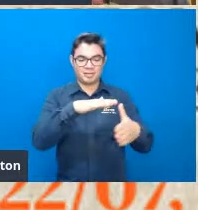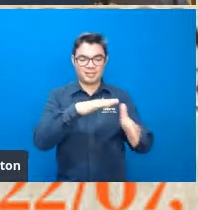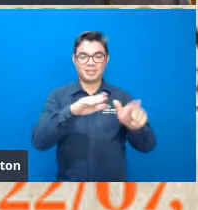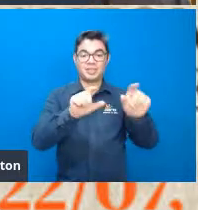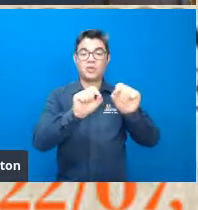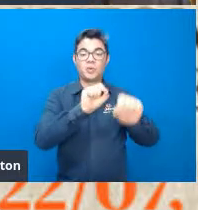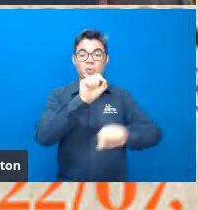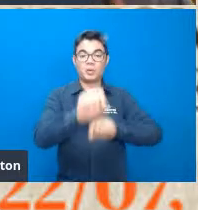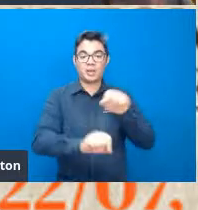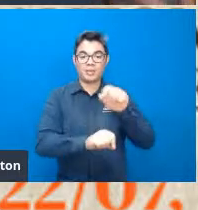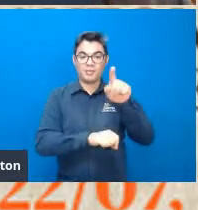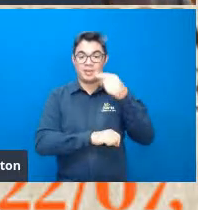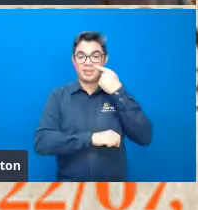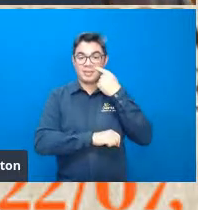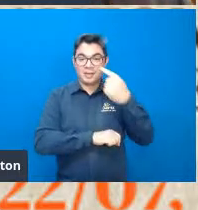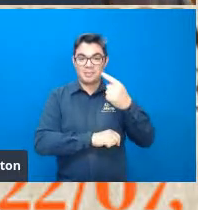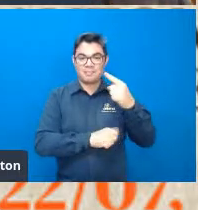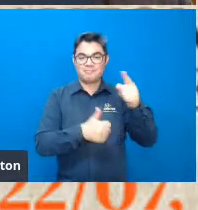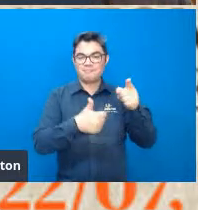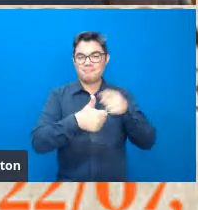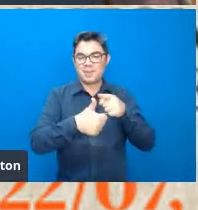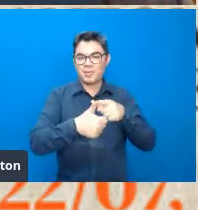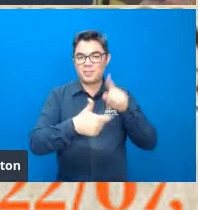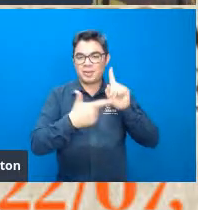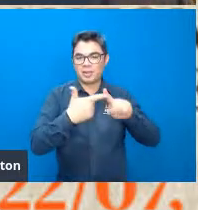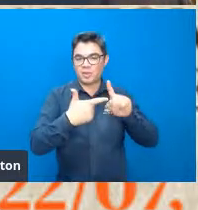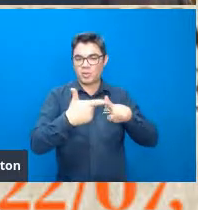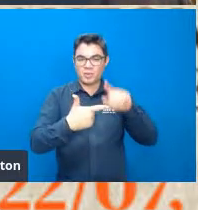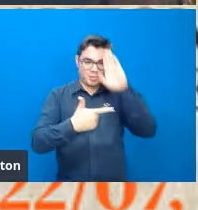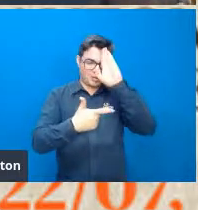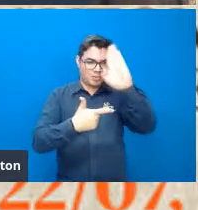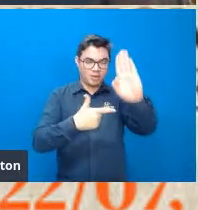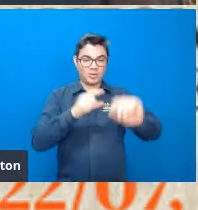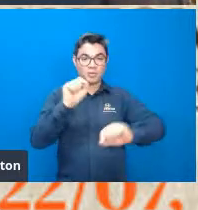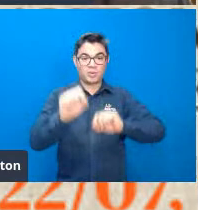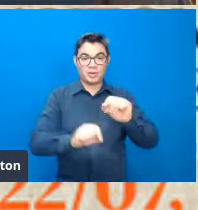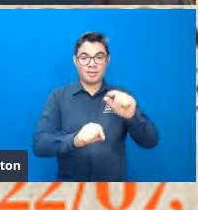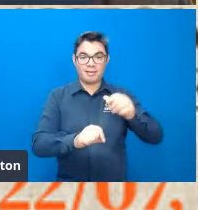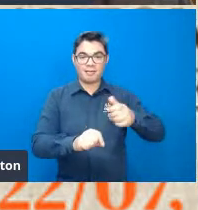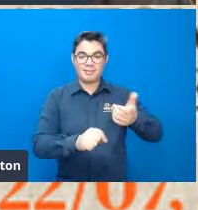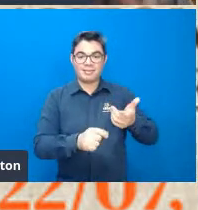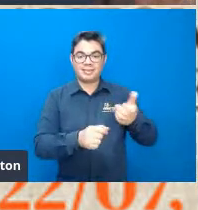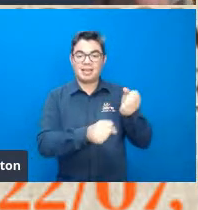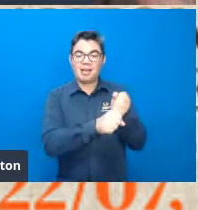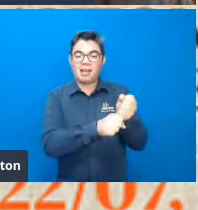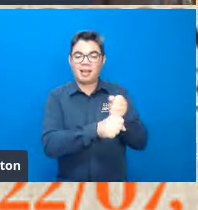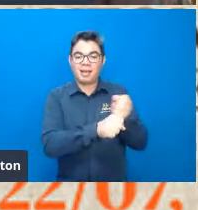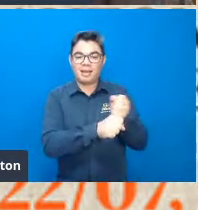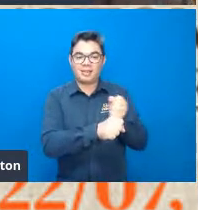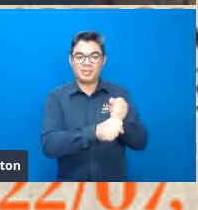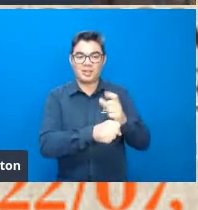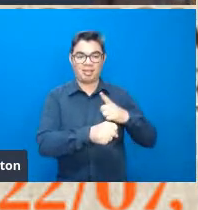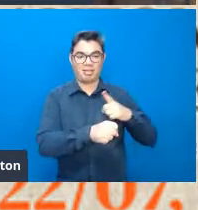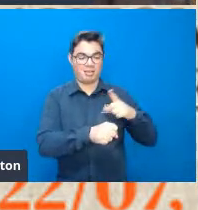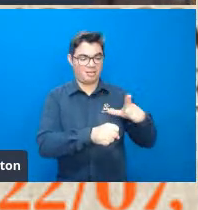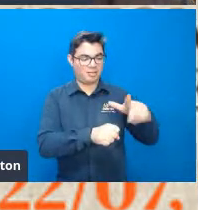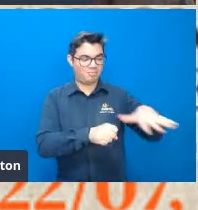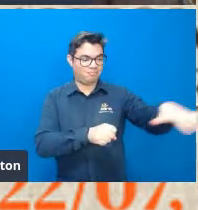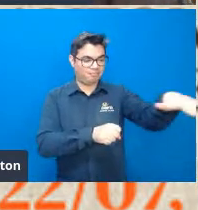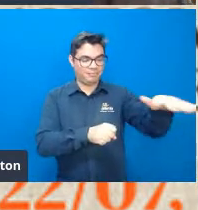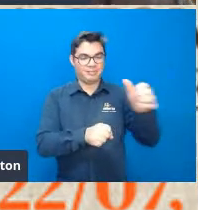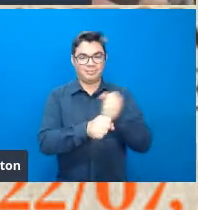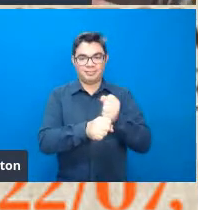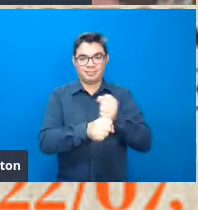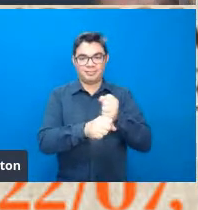essas classes seriam tomadas com base no tempo do ecossistema na idade que ele tem e aí ele traz aqui na coluna da esquerda